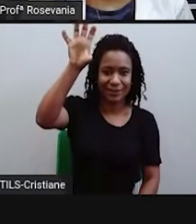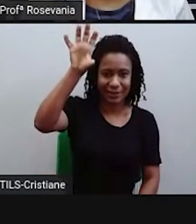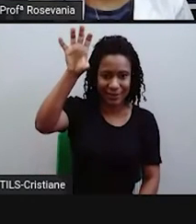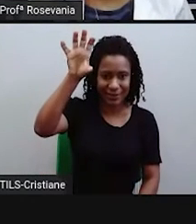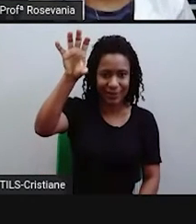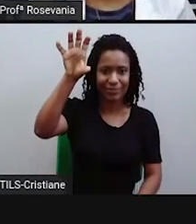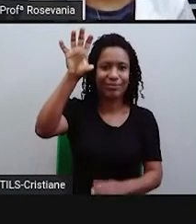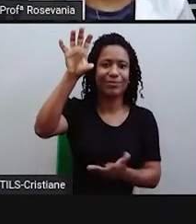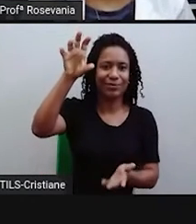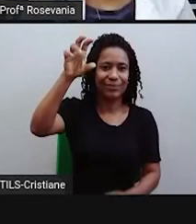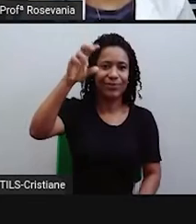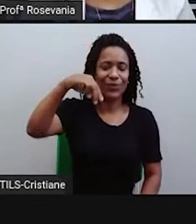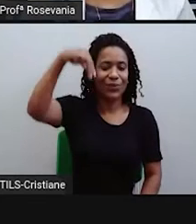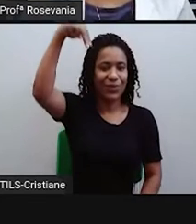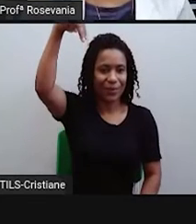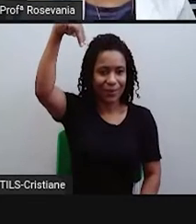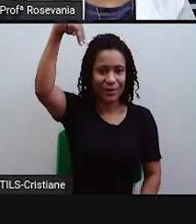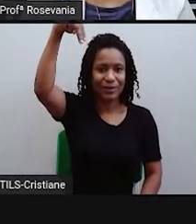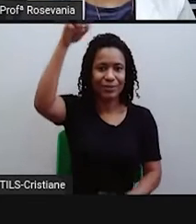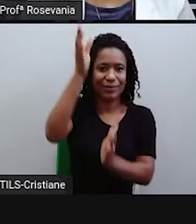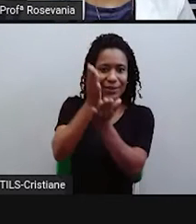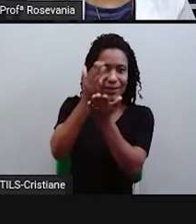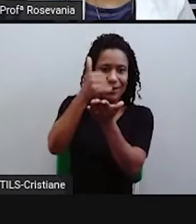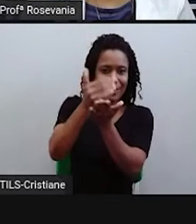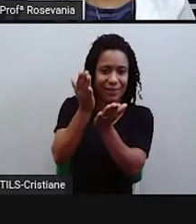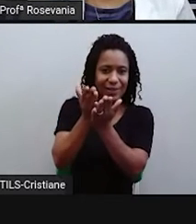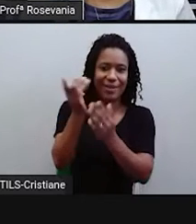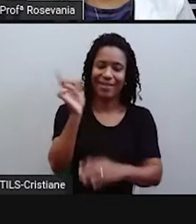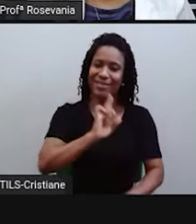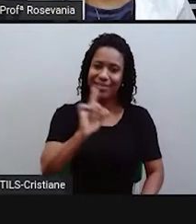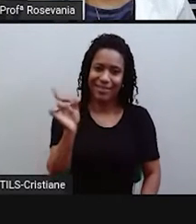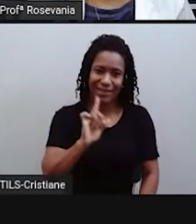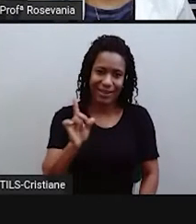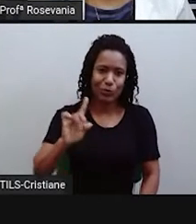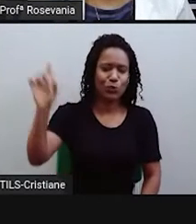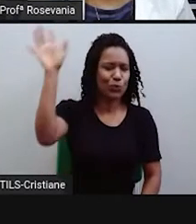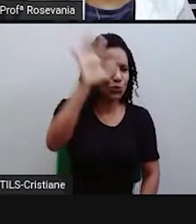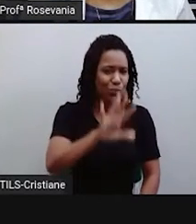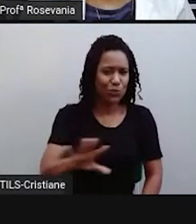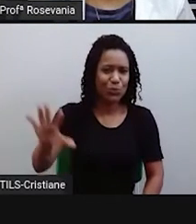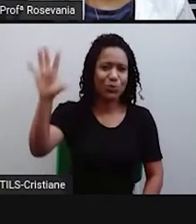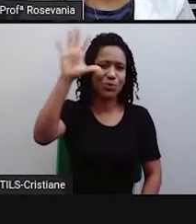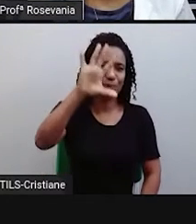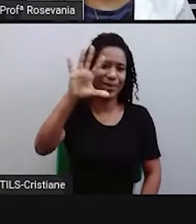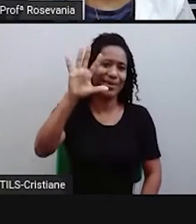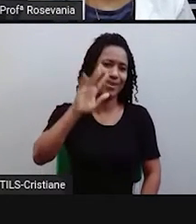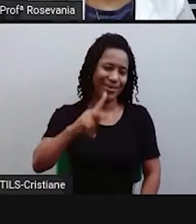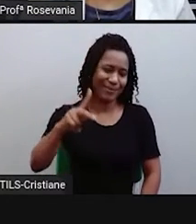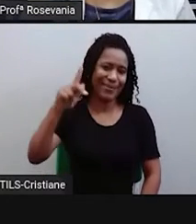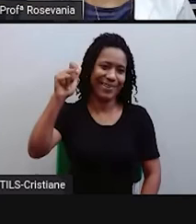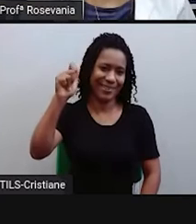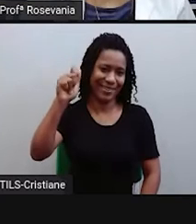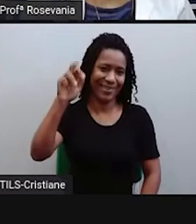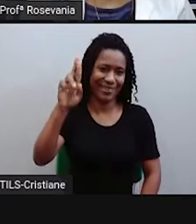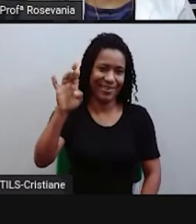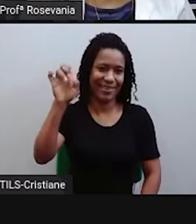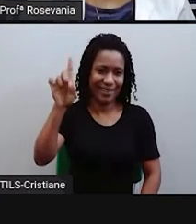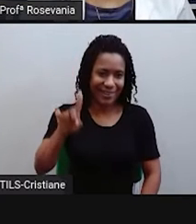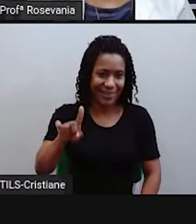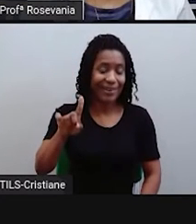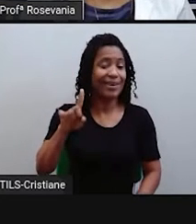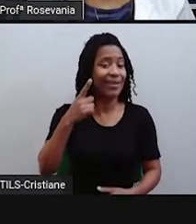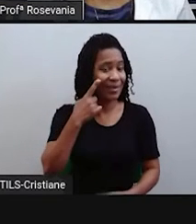-Pará. Então, o Grã-Pará, a gente não tinha o que a gente tem, Em Roraima, o Amapá, o